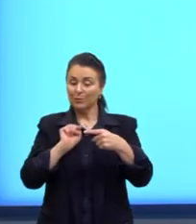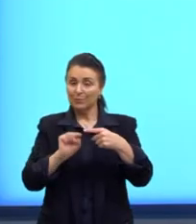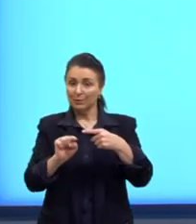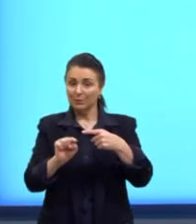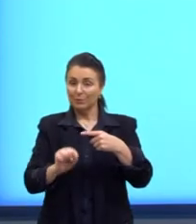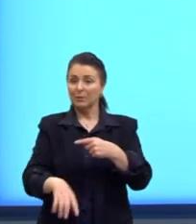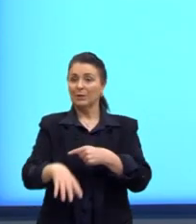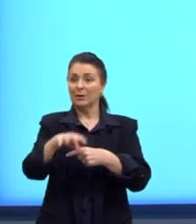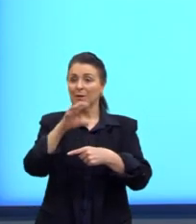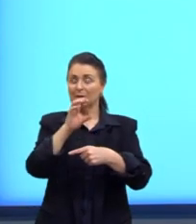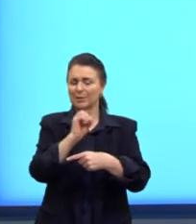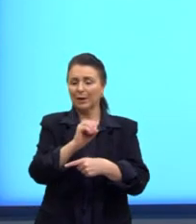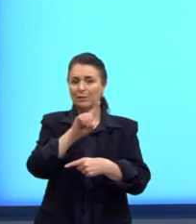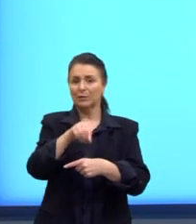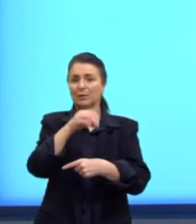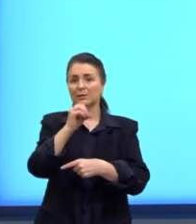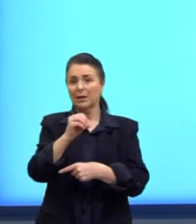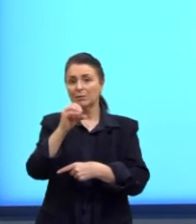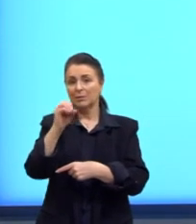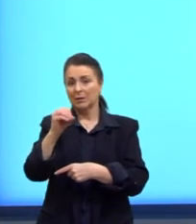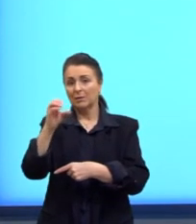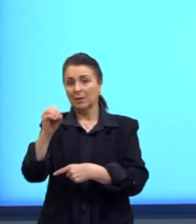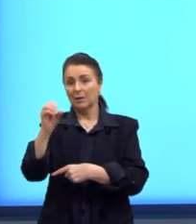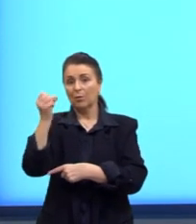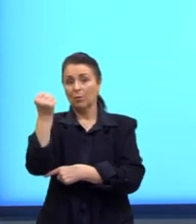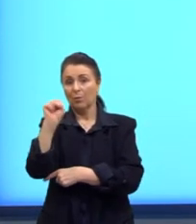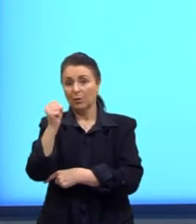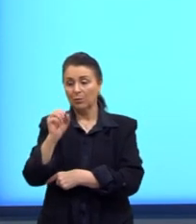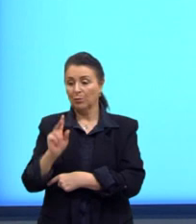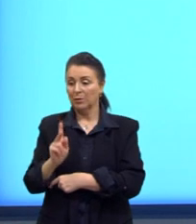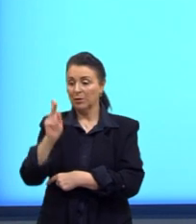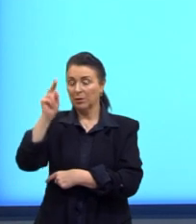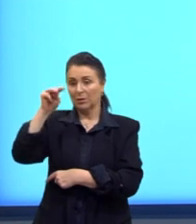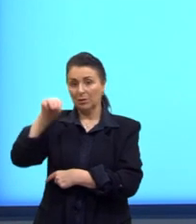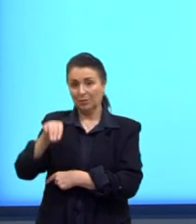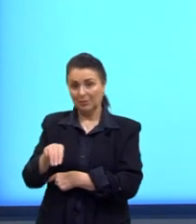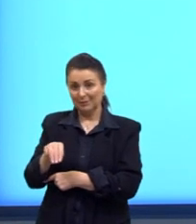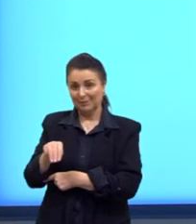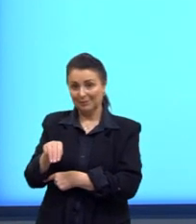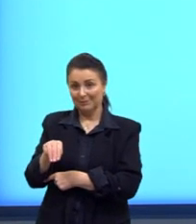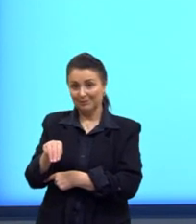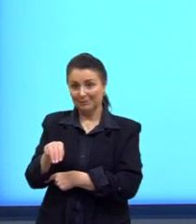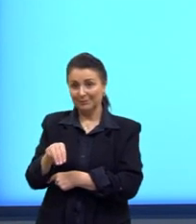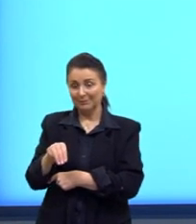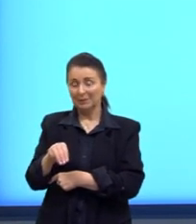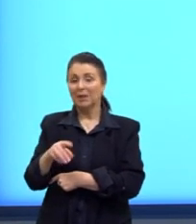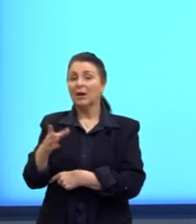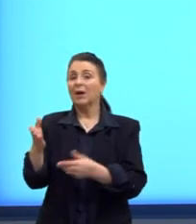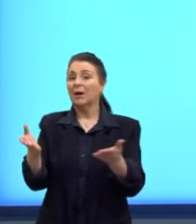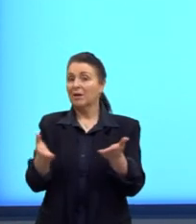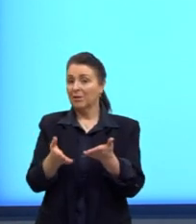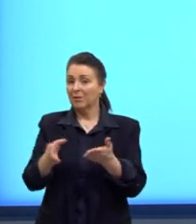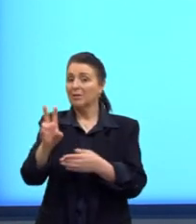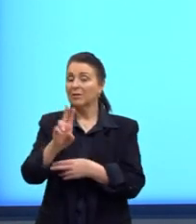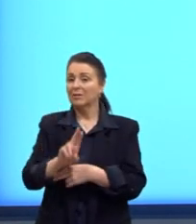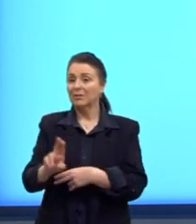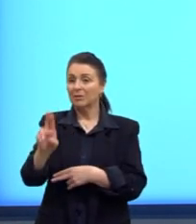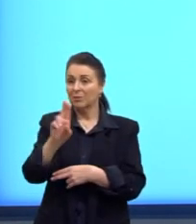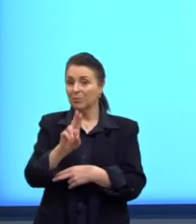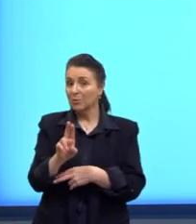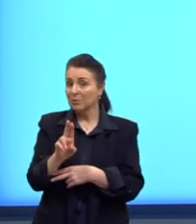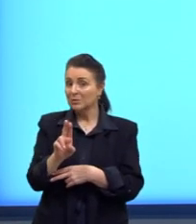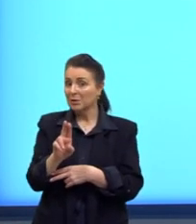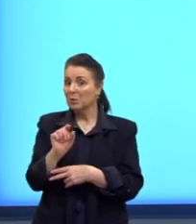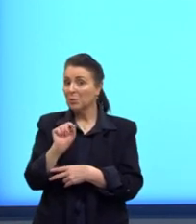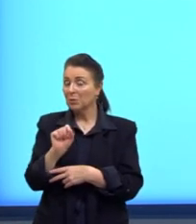0,0008 quilômetros. Aqui, vocês podem utilizar aquela questão